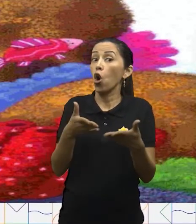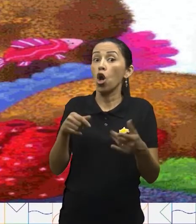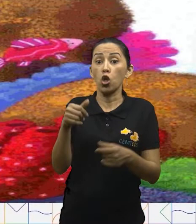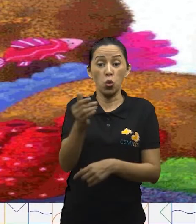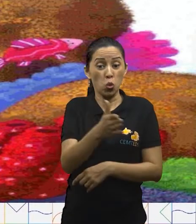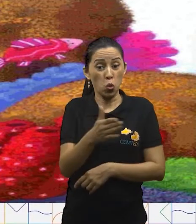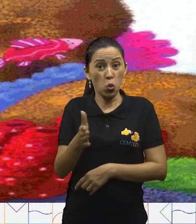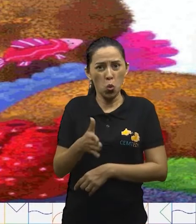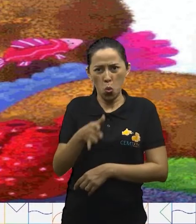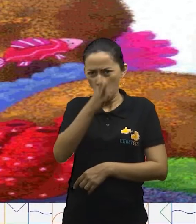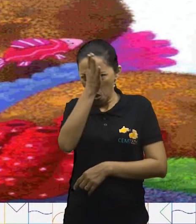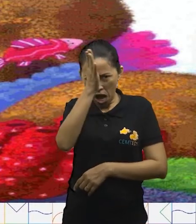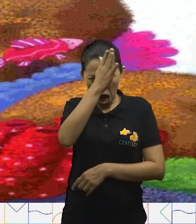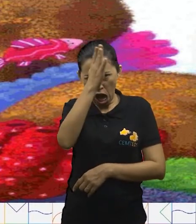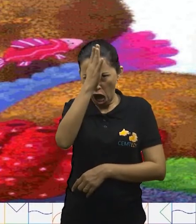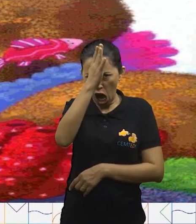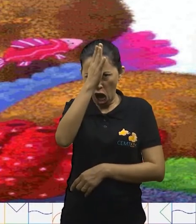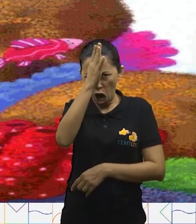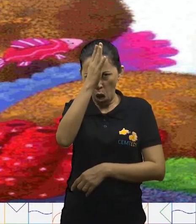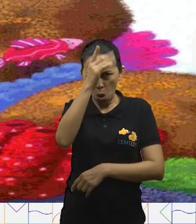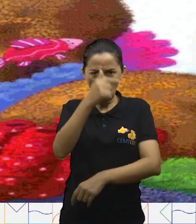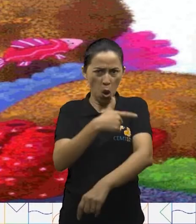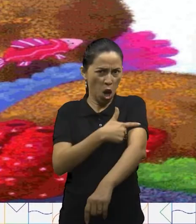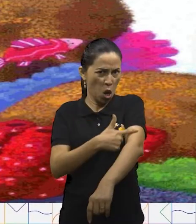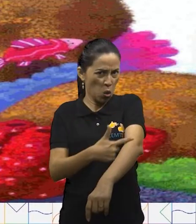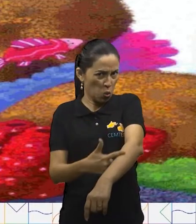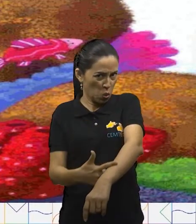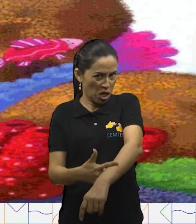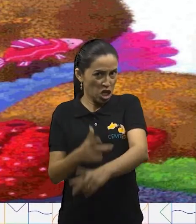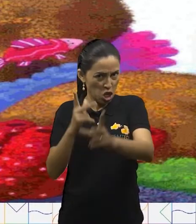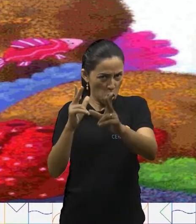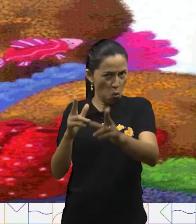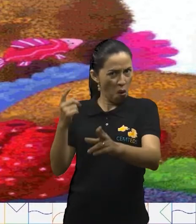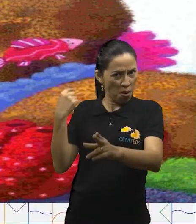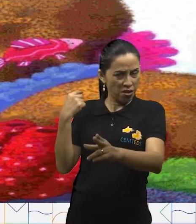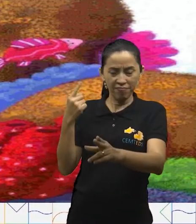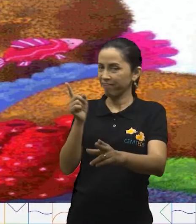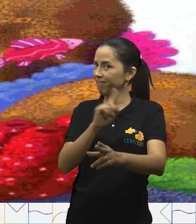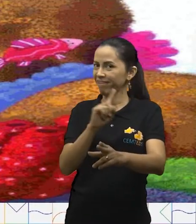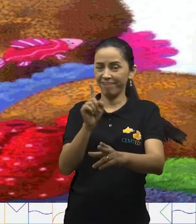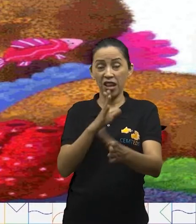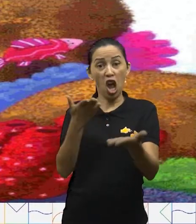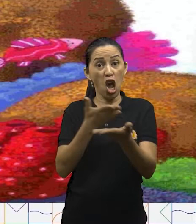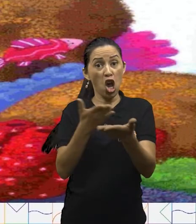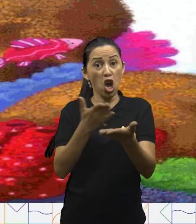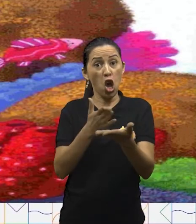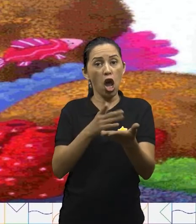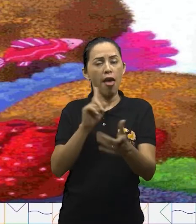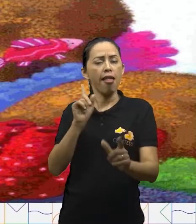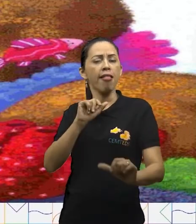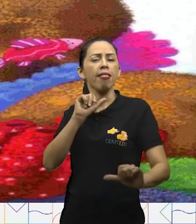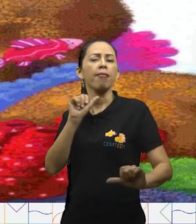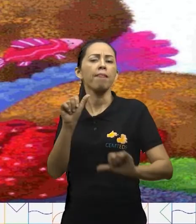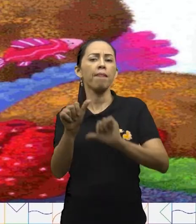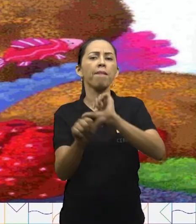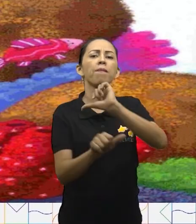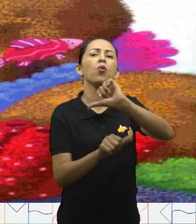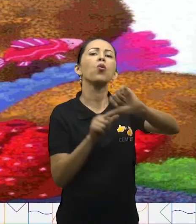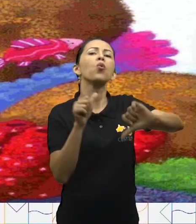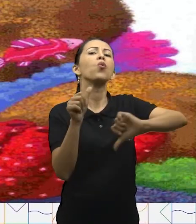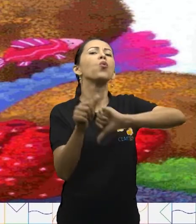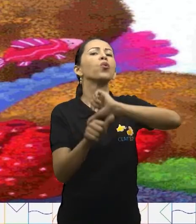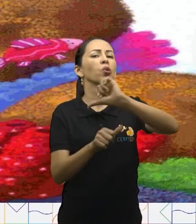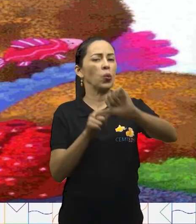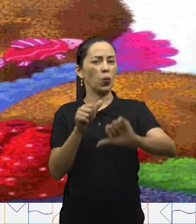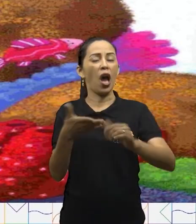sem educação que era naquele tempo. Ele agora é um aluno de Dona